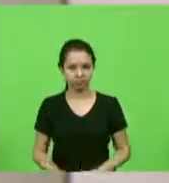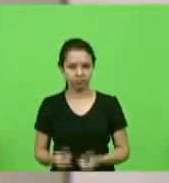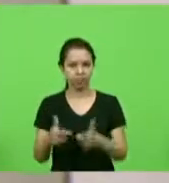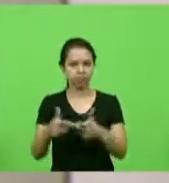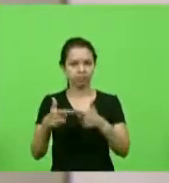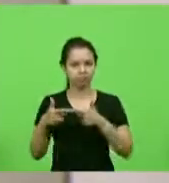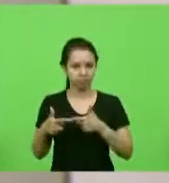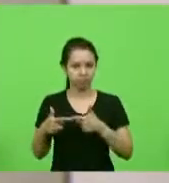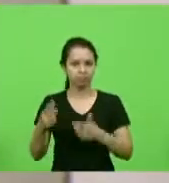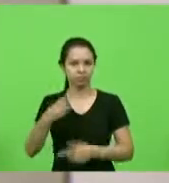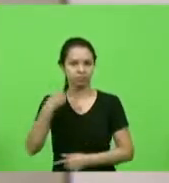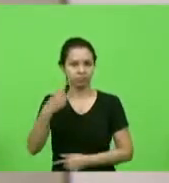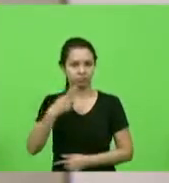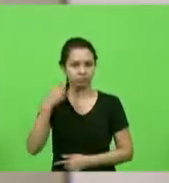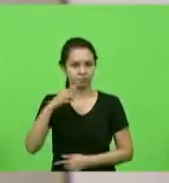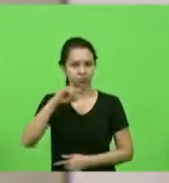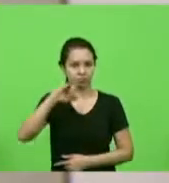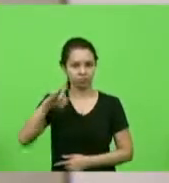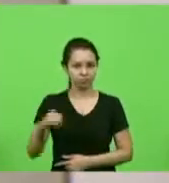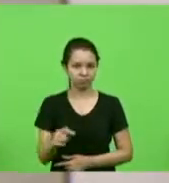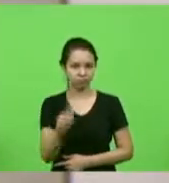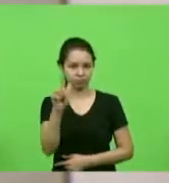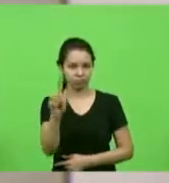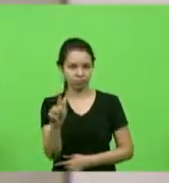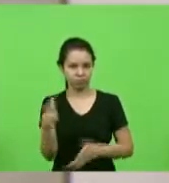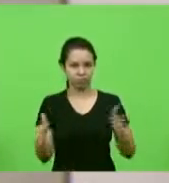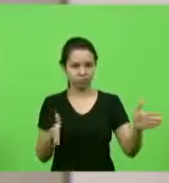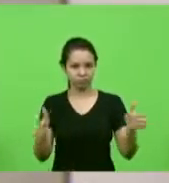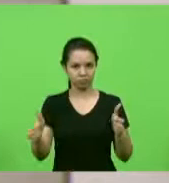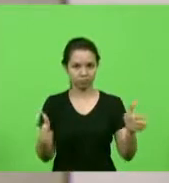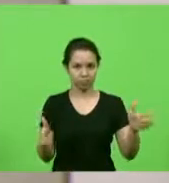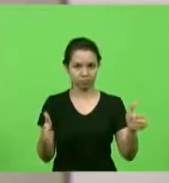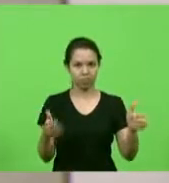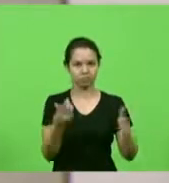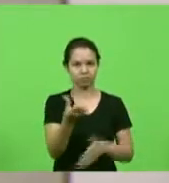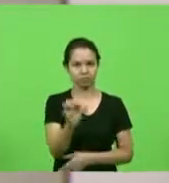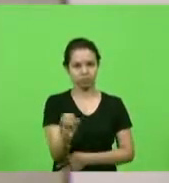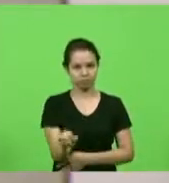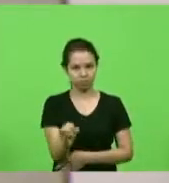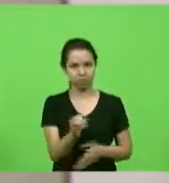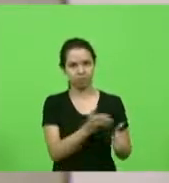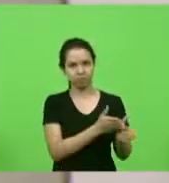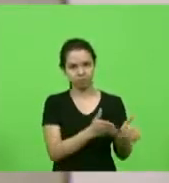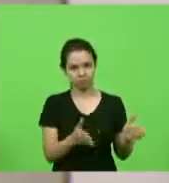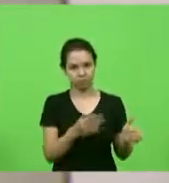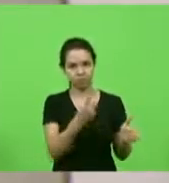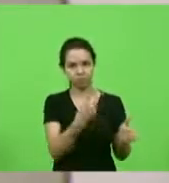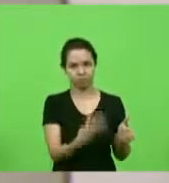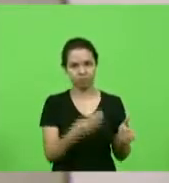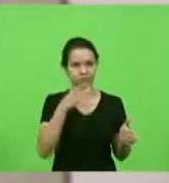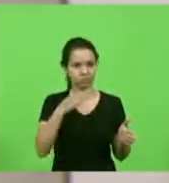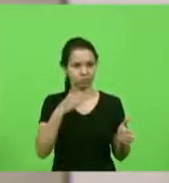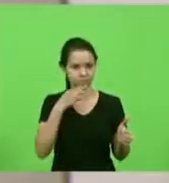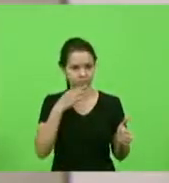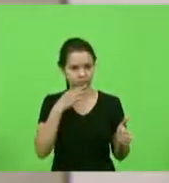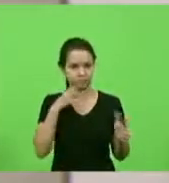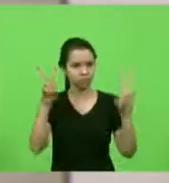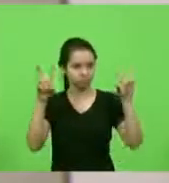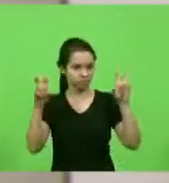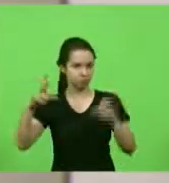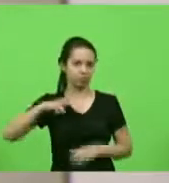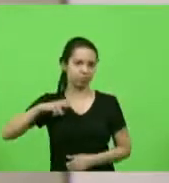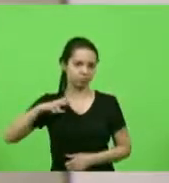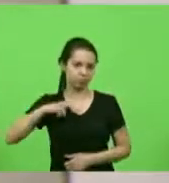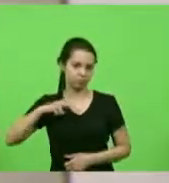senhor deputado Júlio Garcia por um período de 60 dias, a contar de 24 de março do corrente ano, para tratar de interesses particulares, Palácio